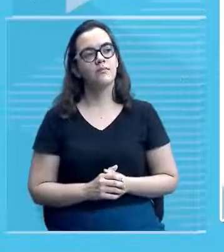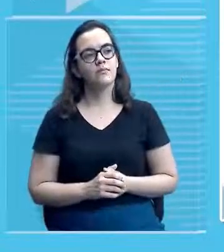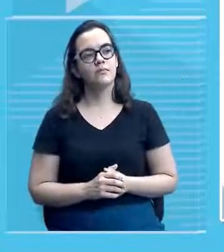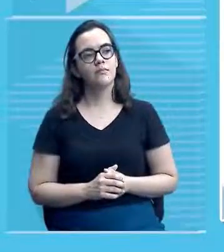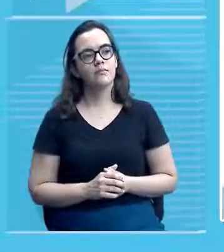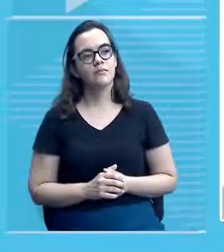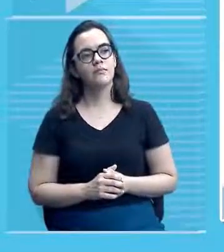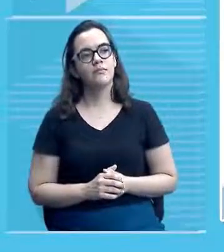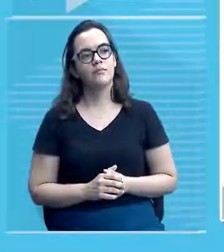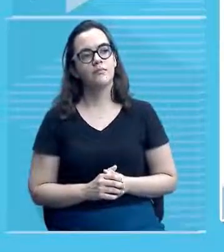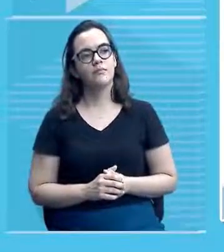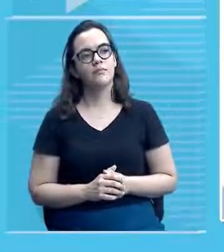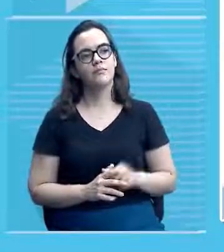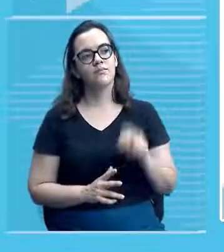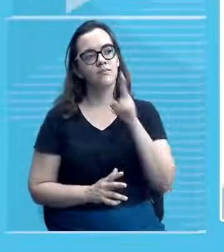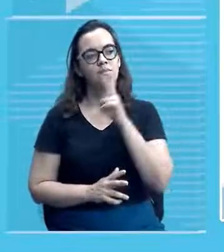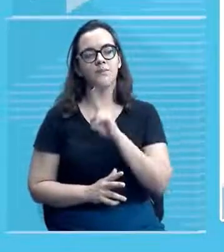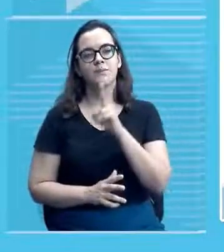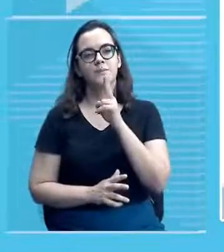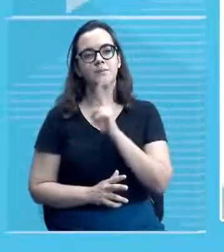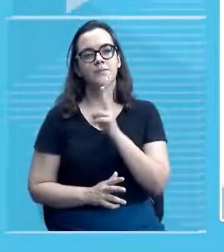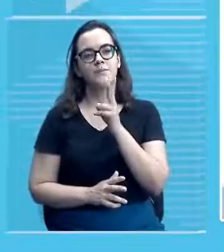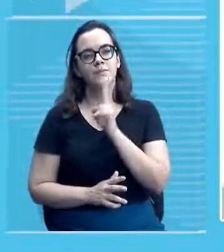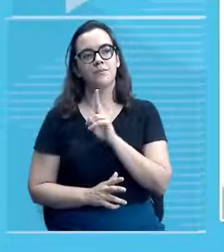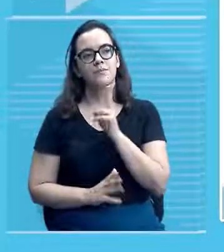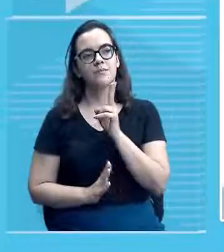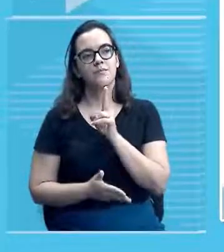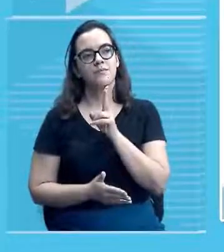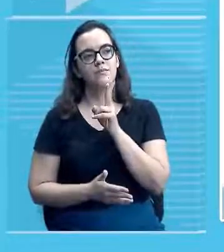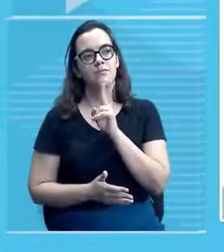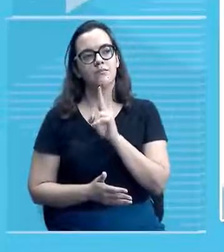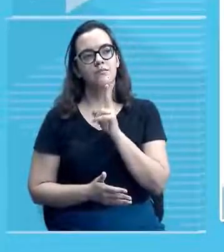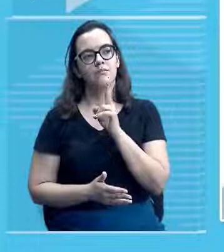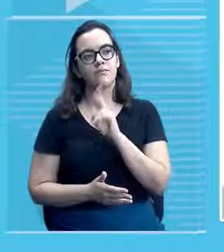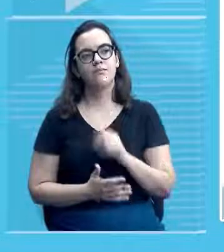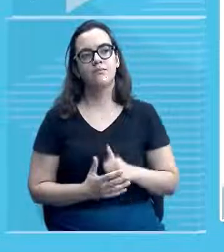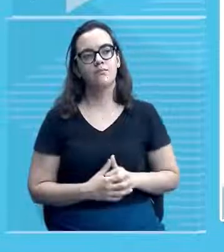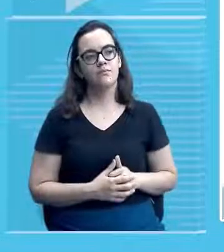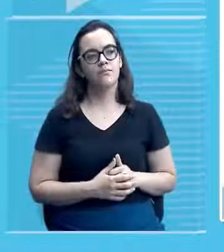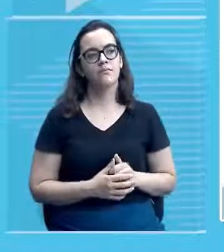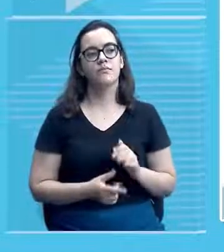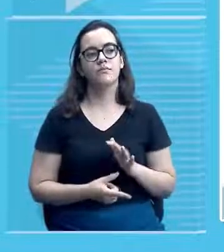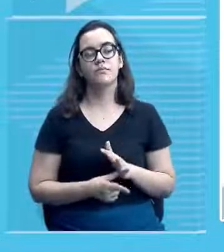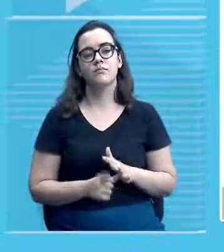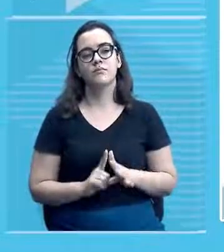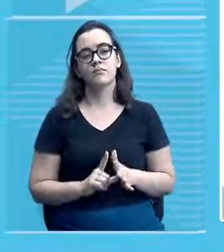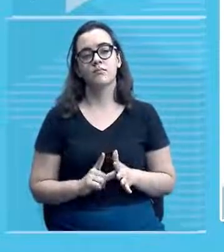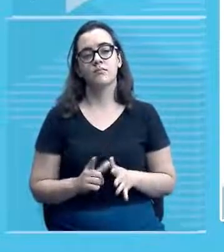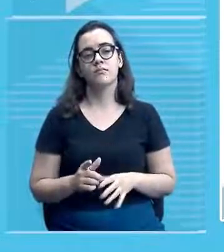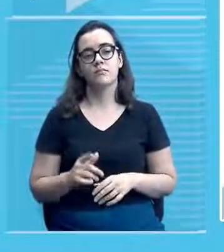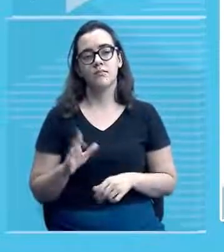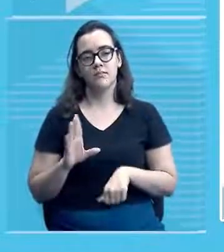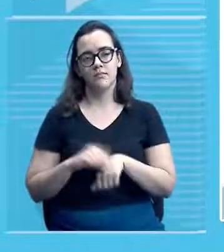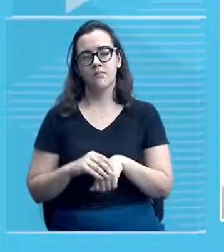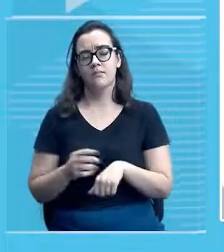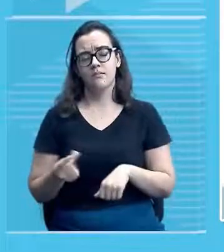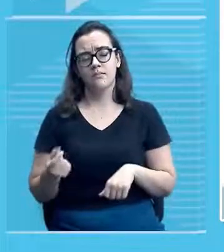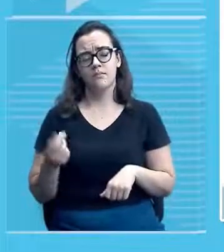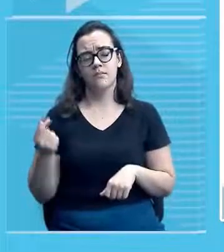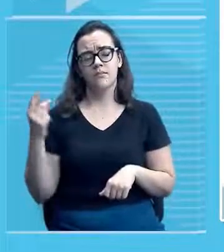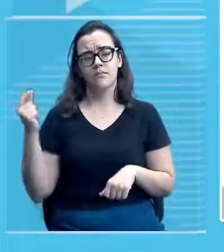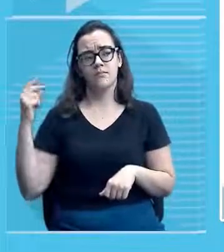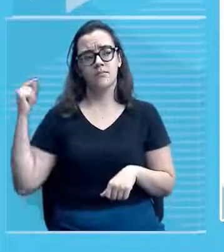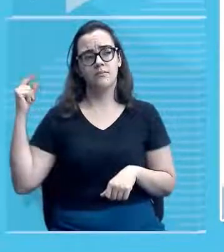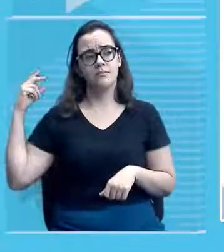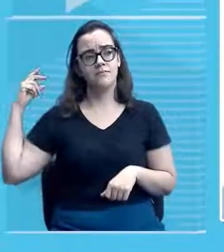Aquele aspecto mais abandonado aqui você vê uma imagem de quando funcionava, né? Uma imagem bem antiga, né? Os próprios